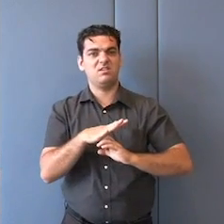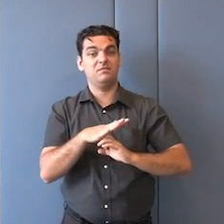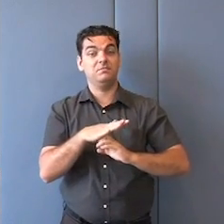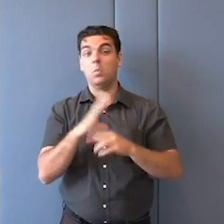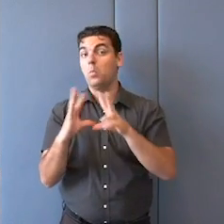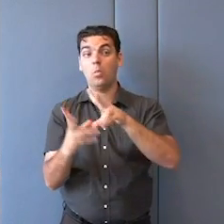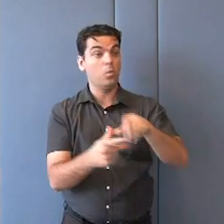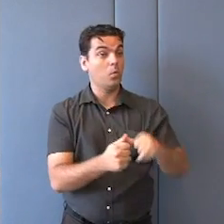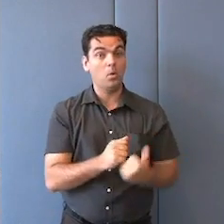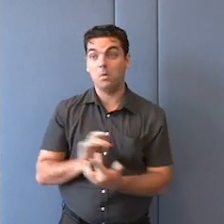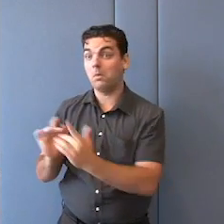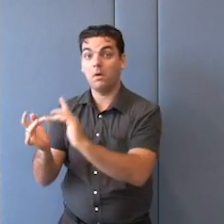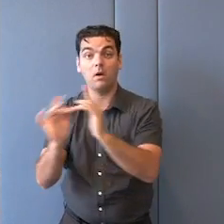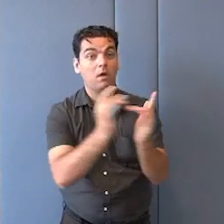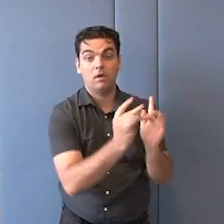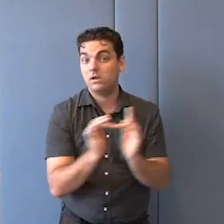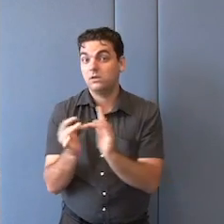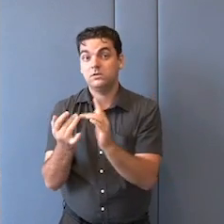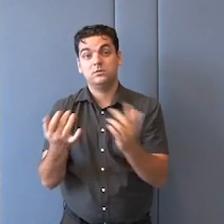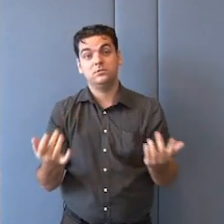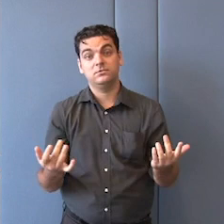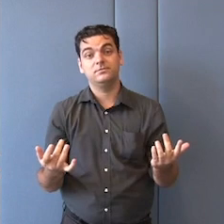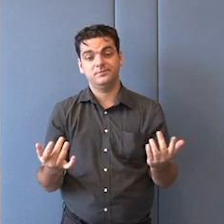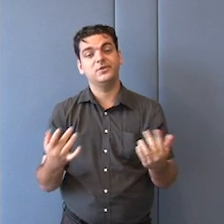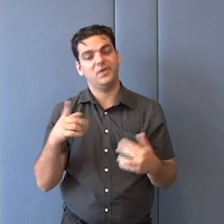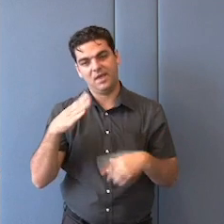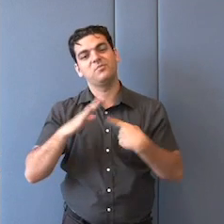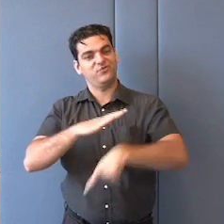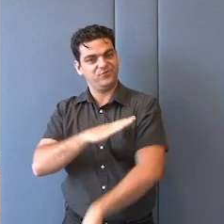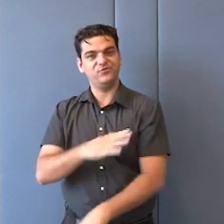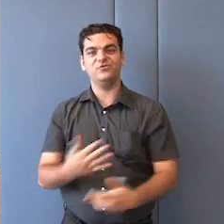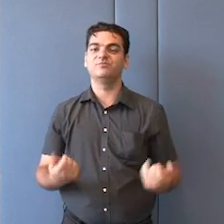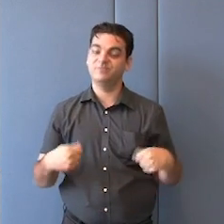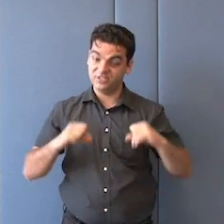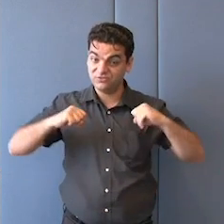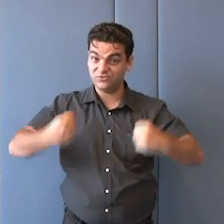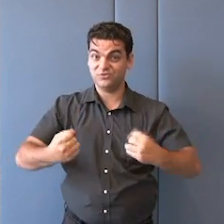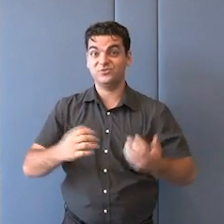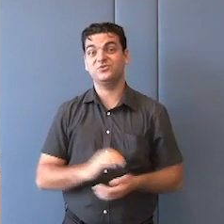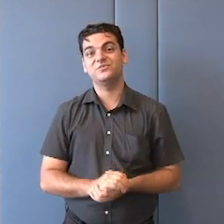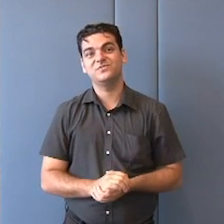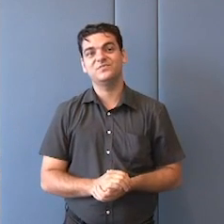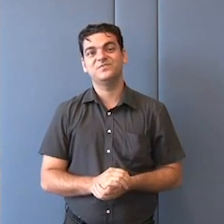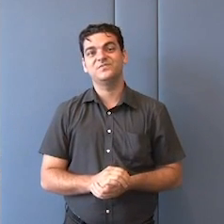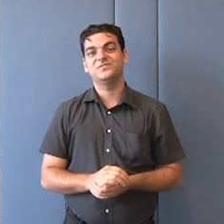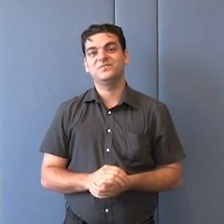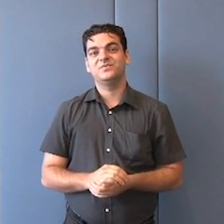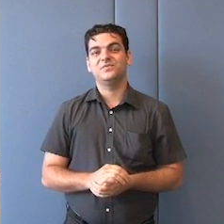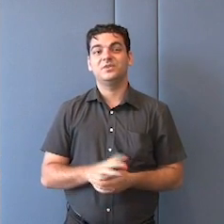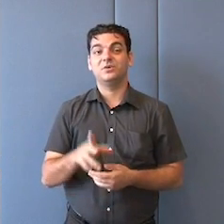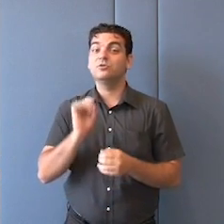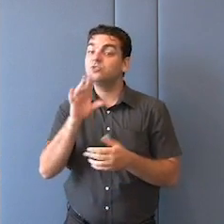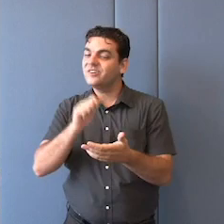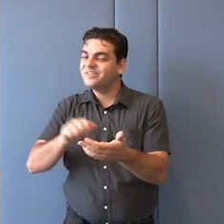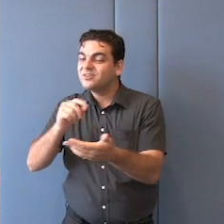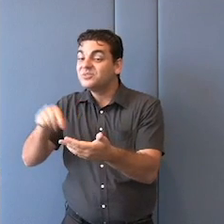seja. Relações internacionais. Isso, fazendo um parênteses, que eu queria falar disso depois, e eu não me lembro se eu já anotei, então, para não esquecer, eu